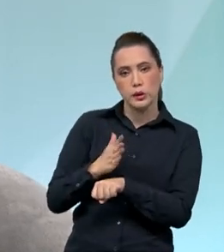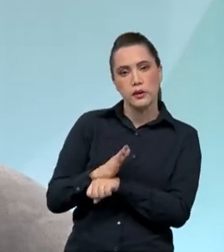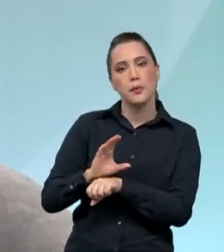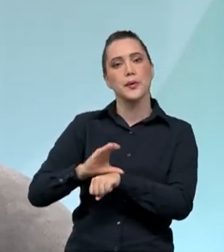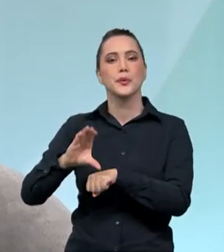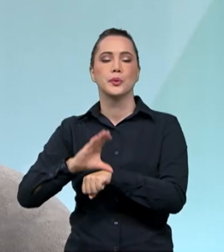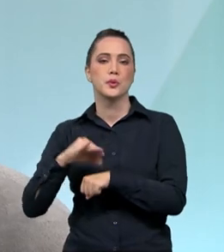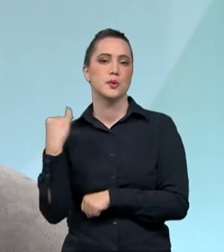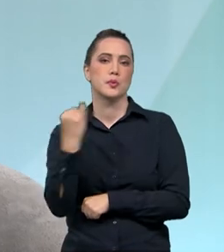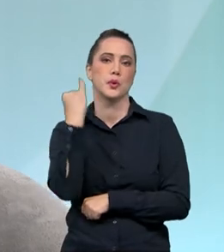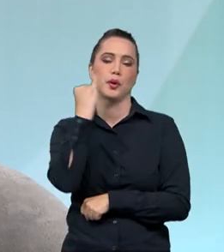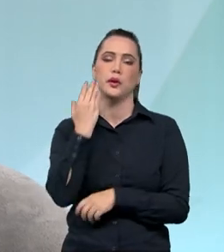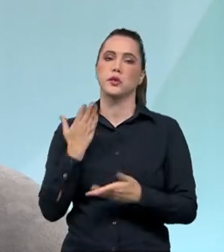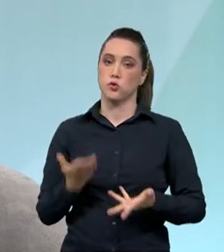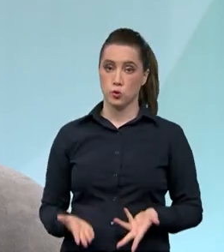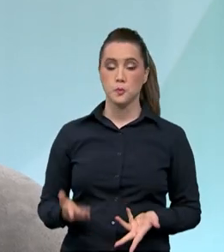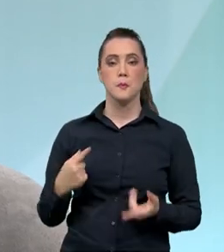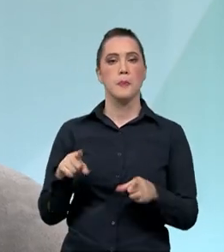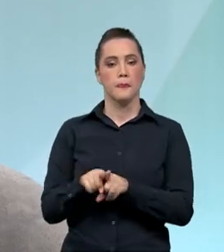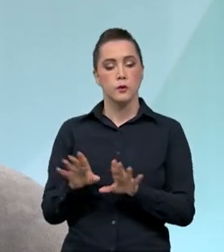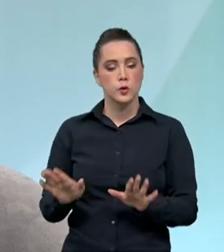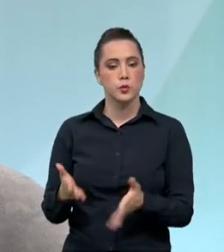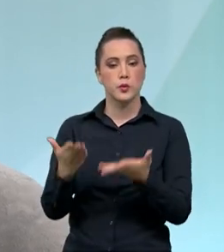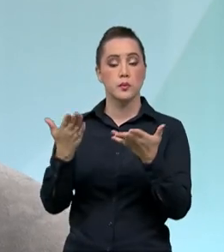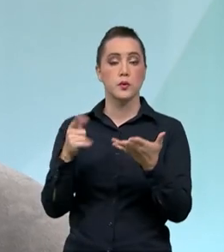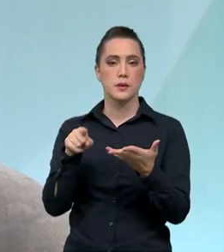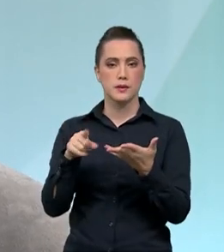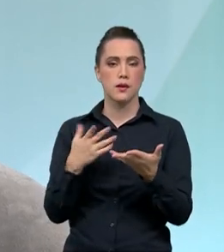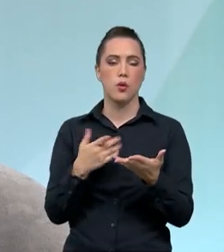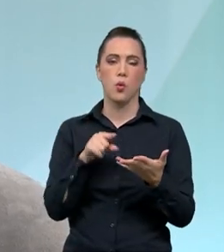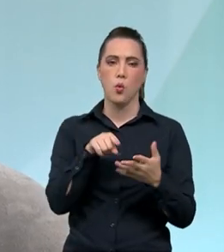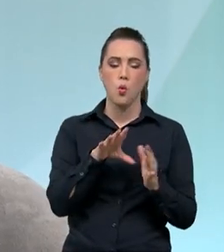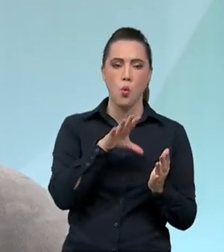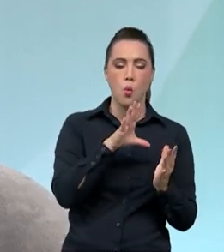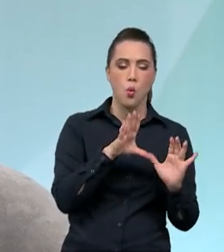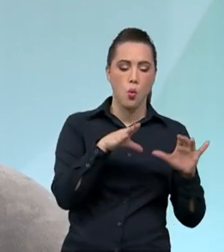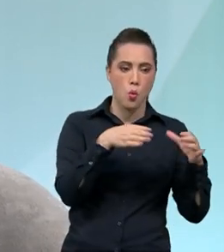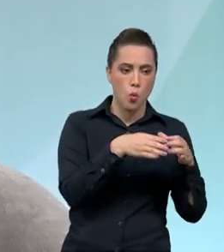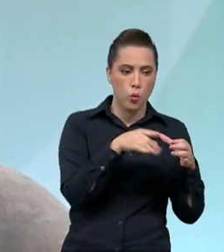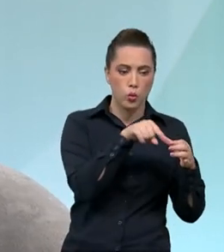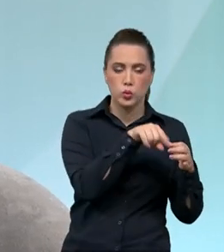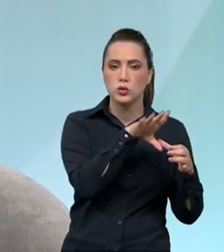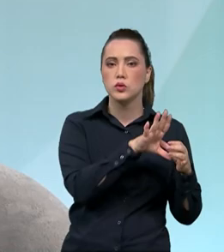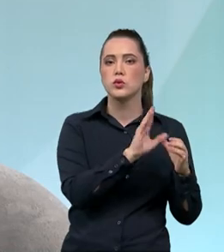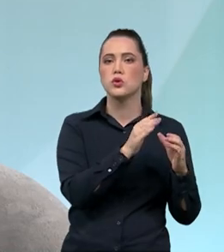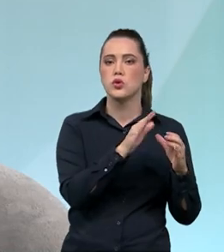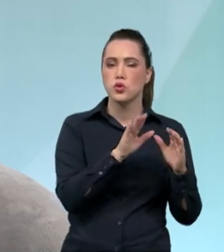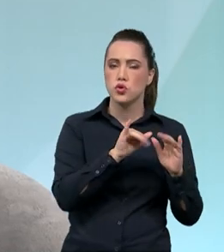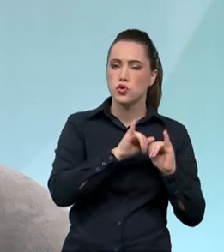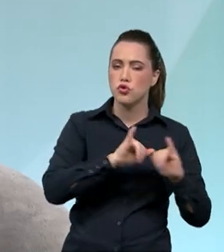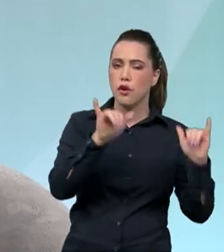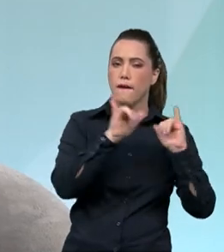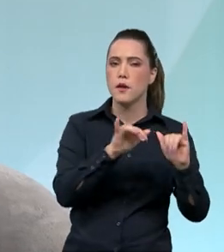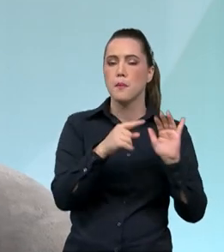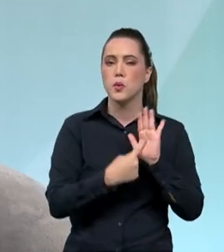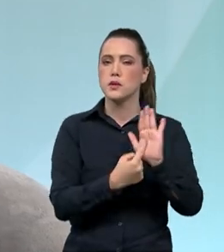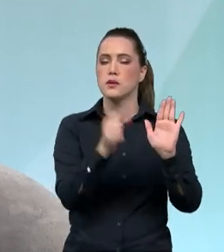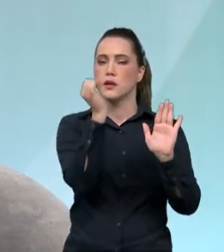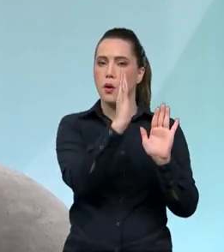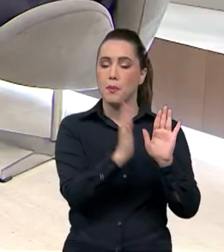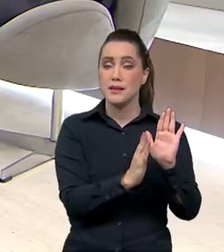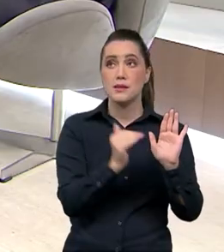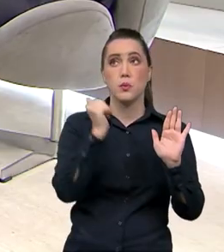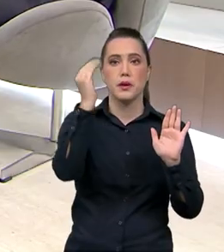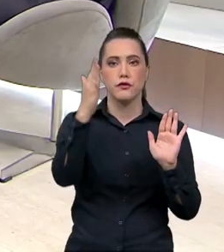um órgão de promoção internacional como a Embratu e um órgão de desenvolvimento do pequeno e médio empresário, como é o caso do Sebrae.